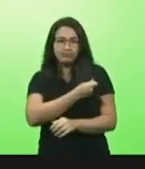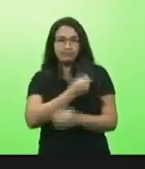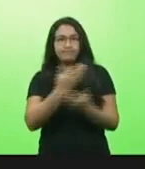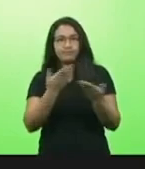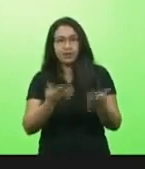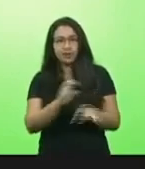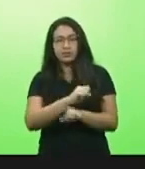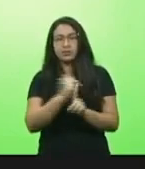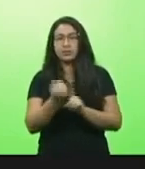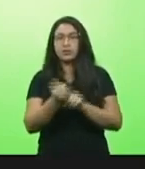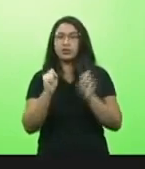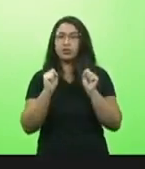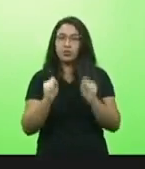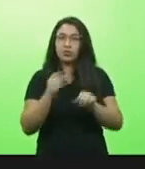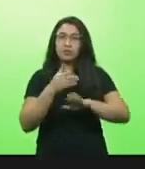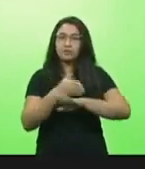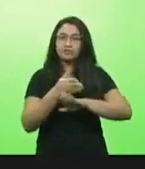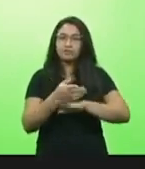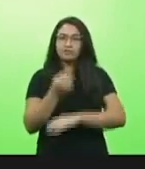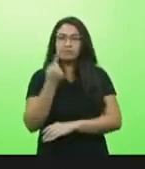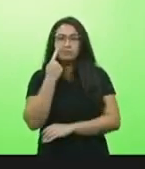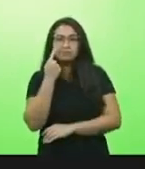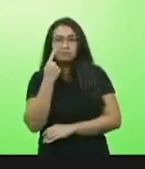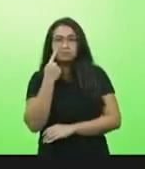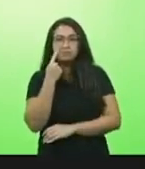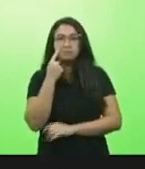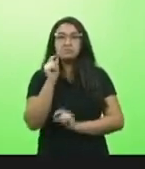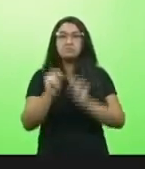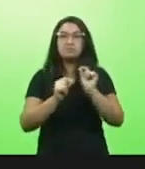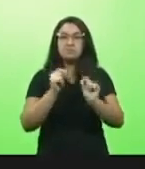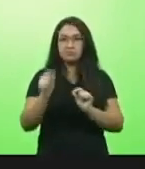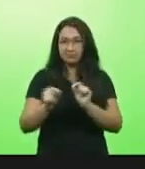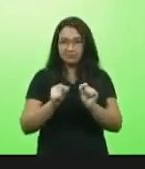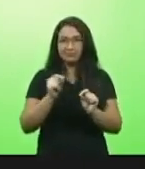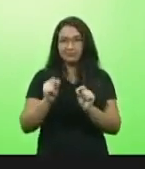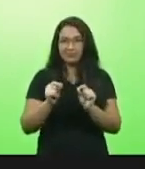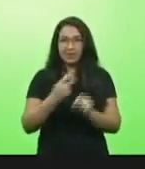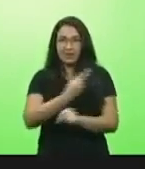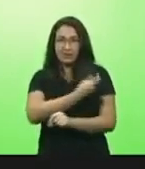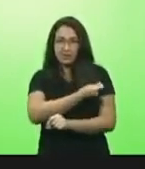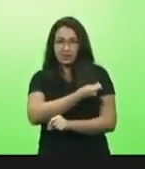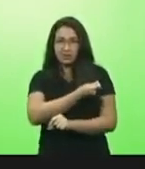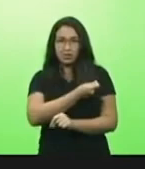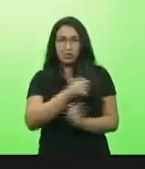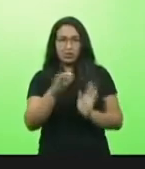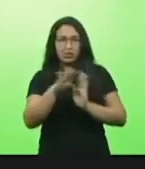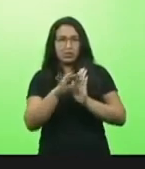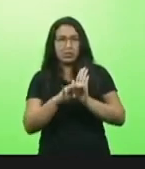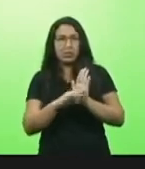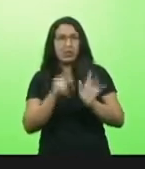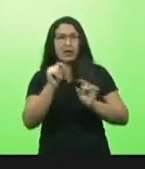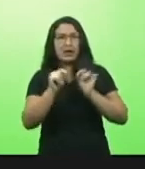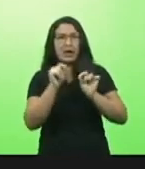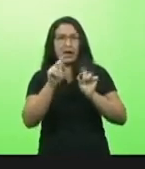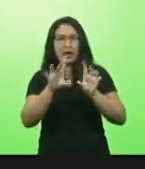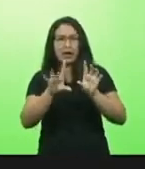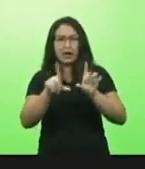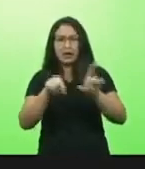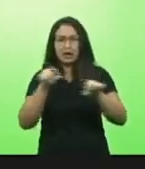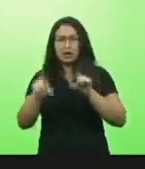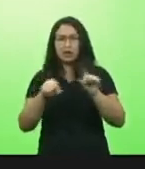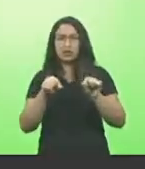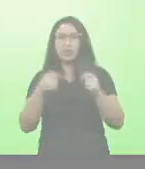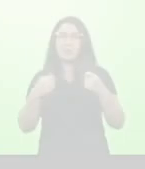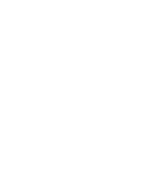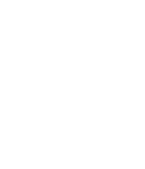O deputado Felipe Estevam pediu apoio ao projeto de lei de autoria dele que obriga os municípios a publicarem em portal